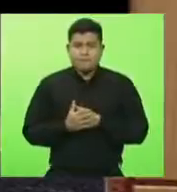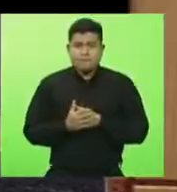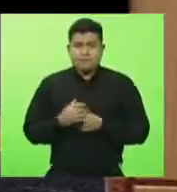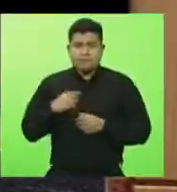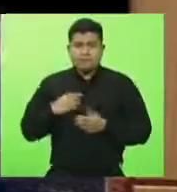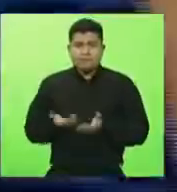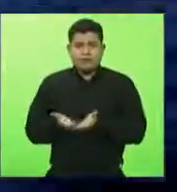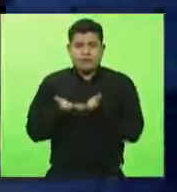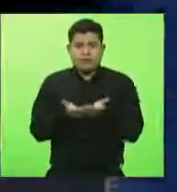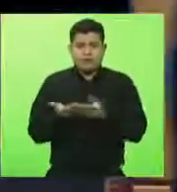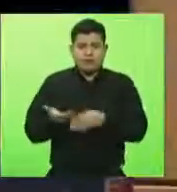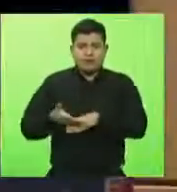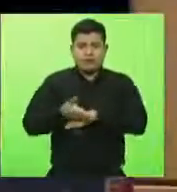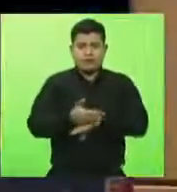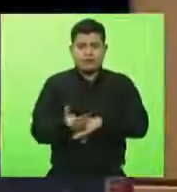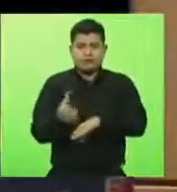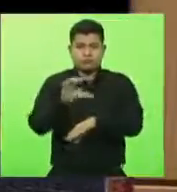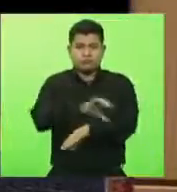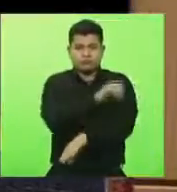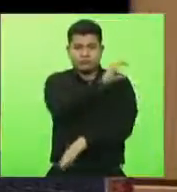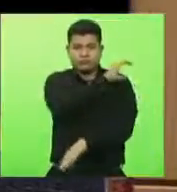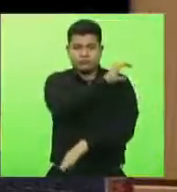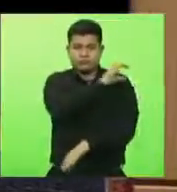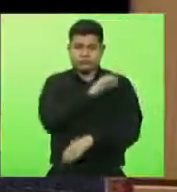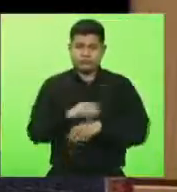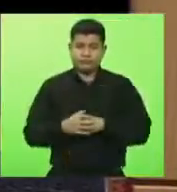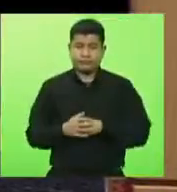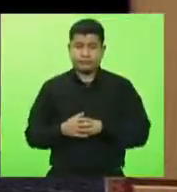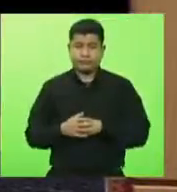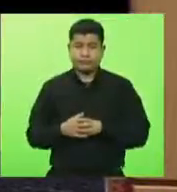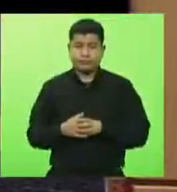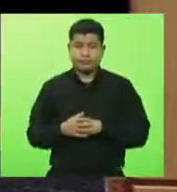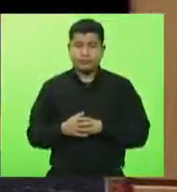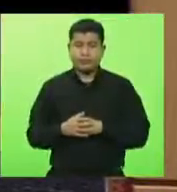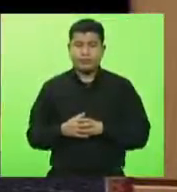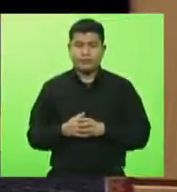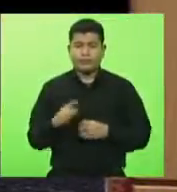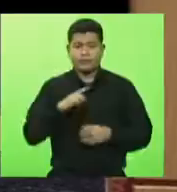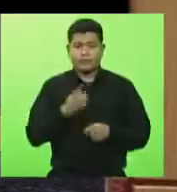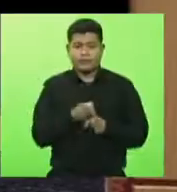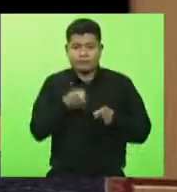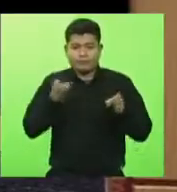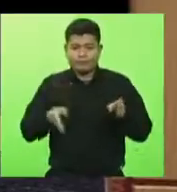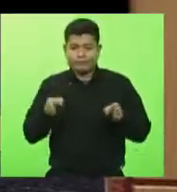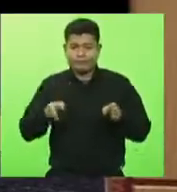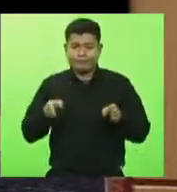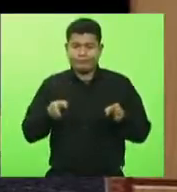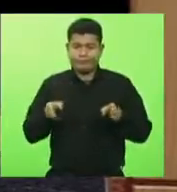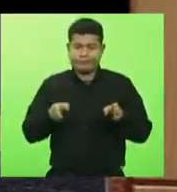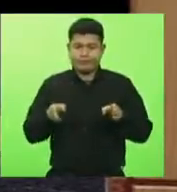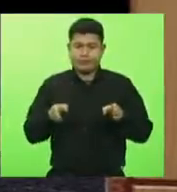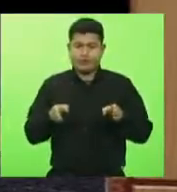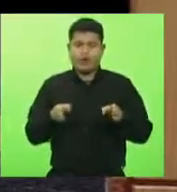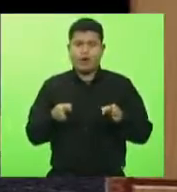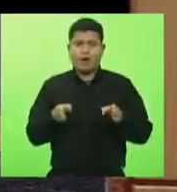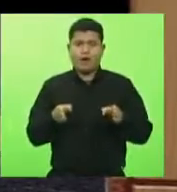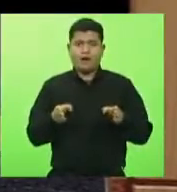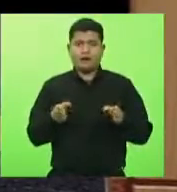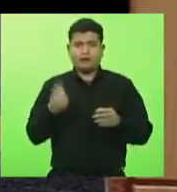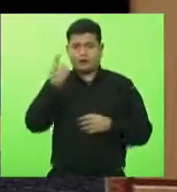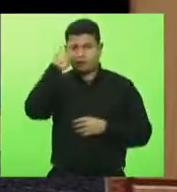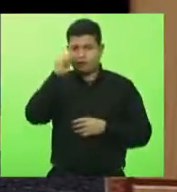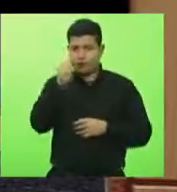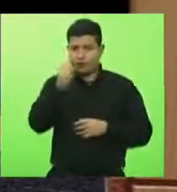houve uma prorrogação desse prazo, que era no dia 8 de